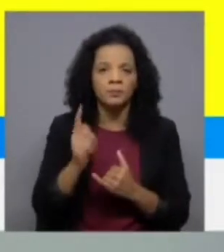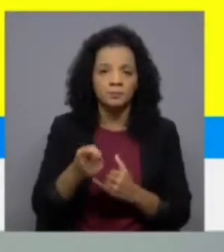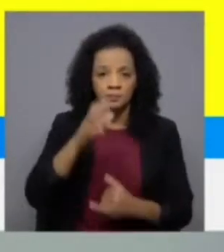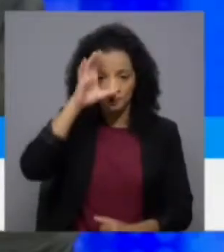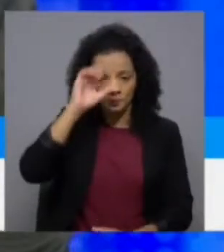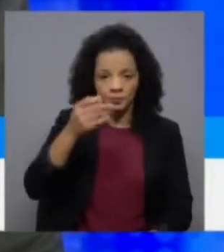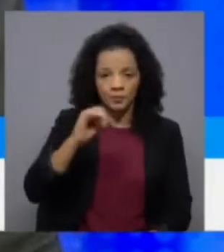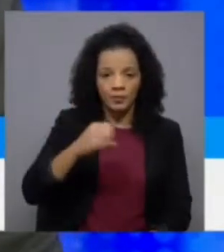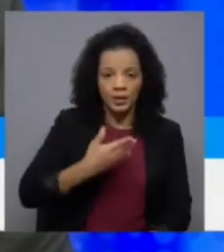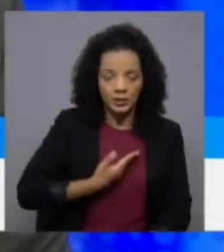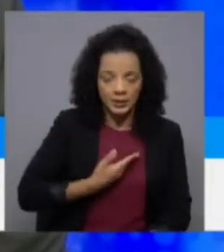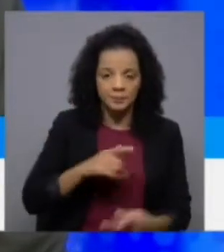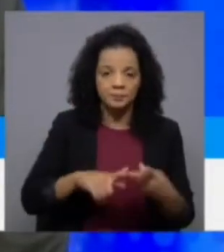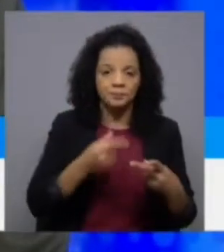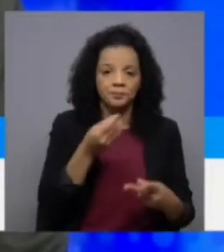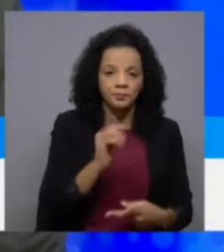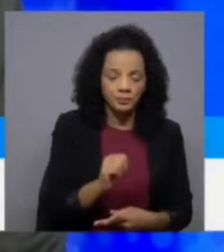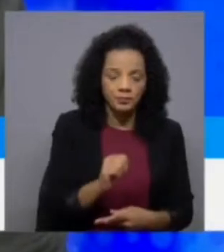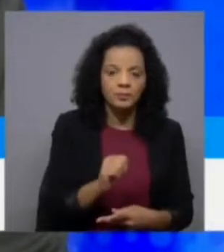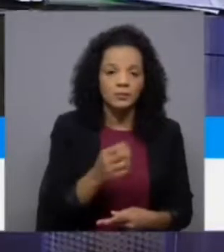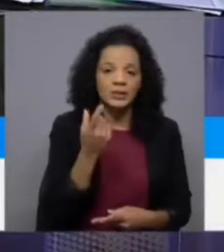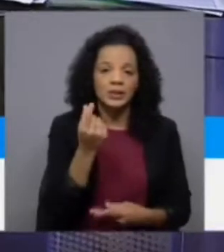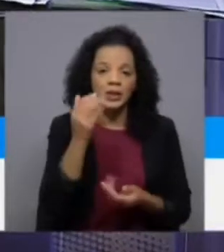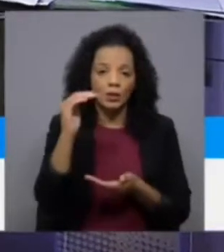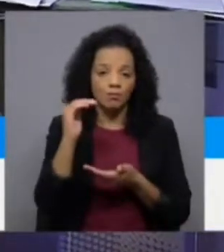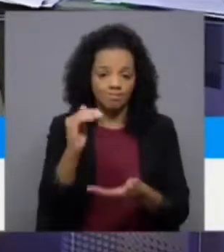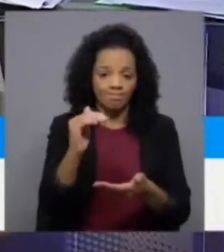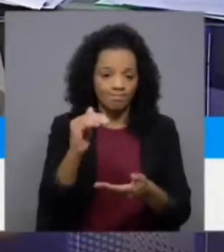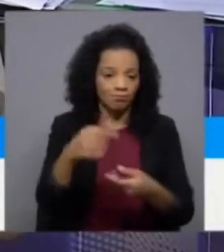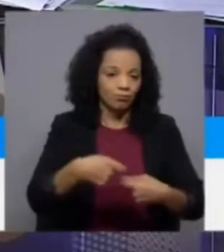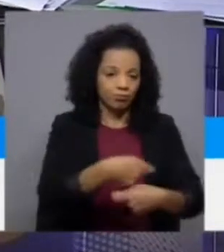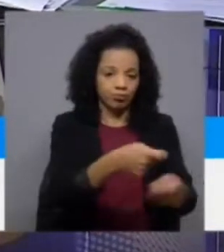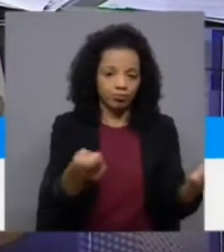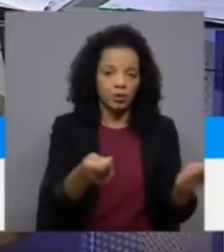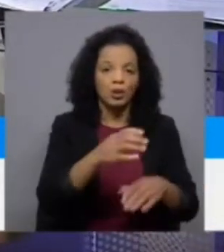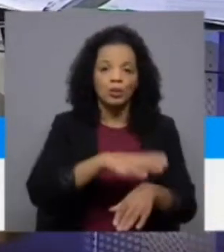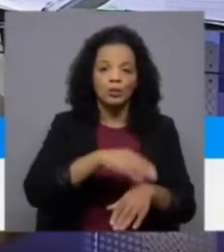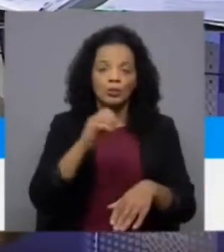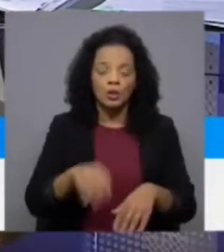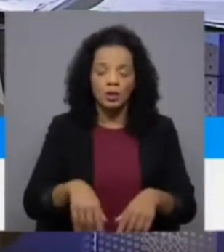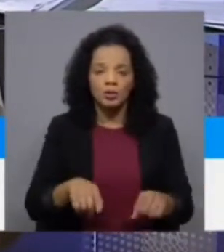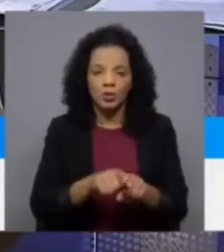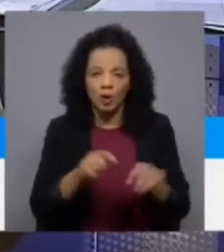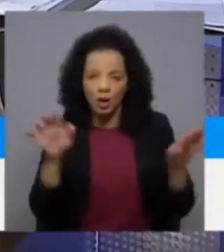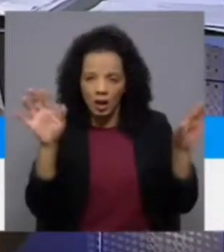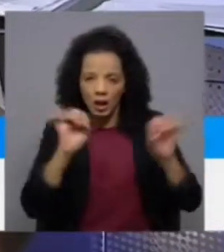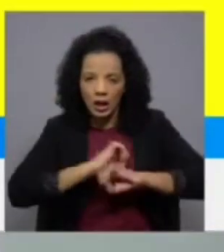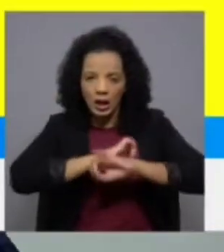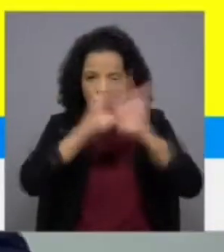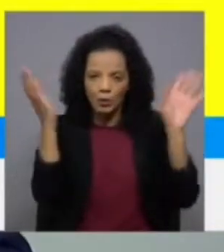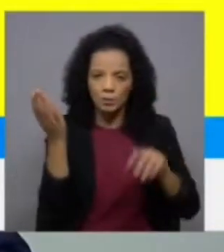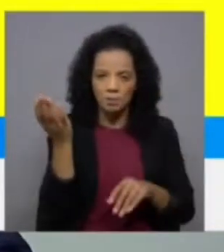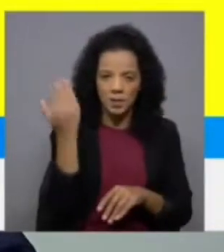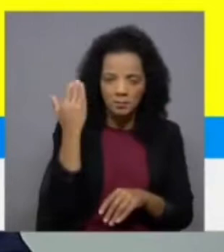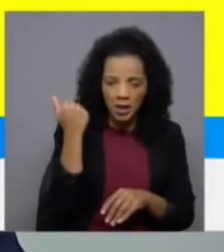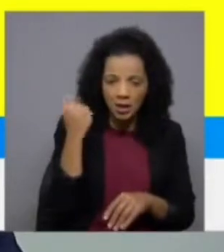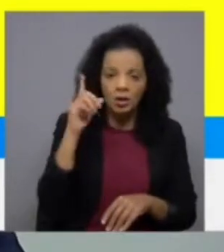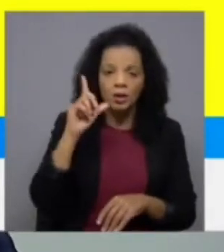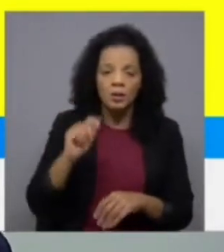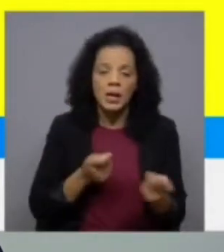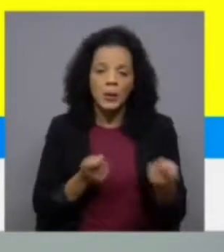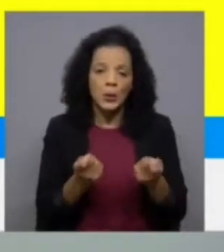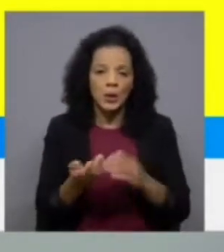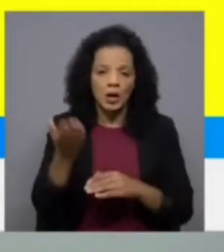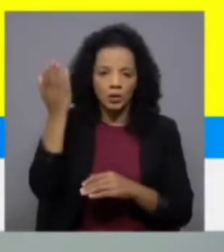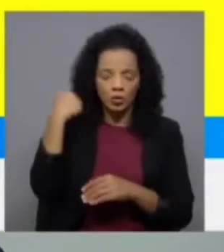governo do PSD e do PS é distribuir estas verbas por causa da opacidade e pelas governações anteriores ou